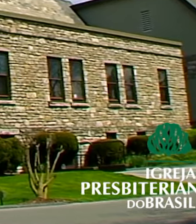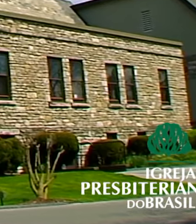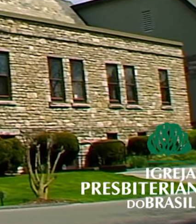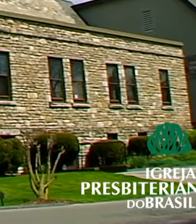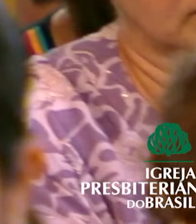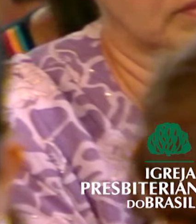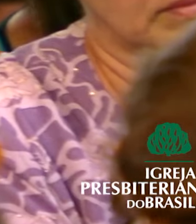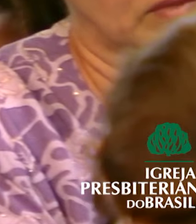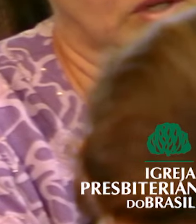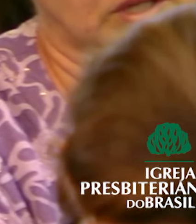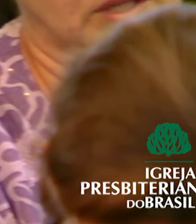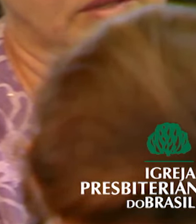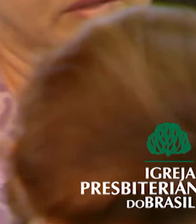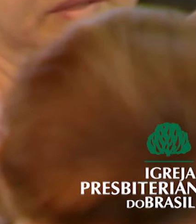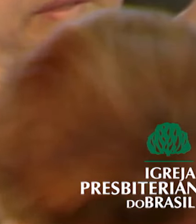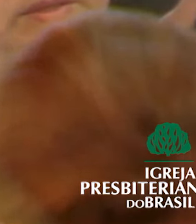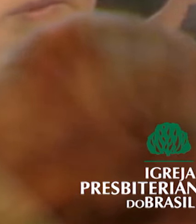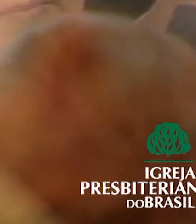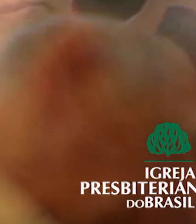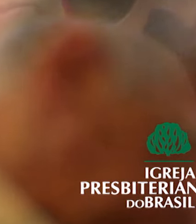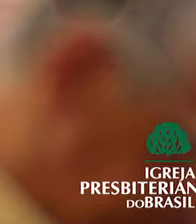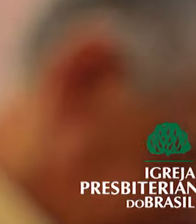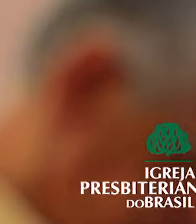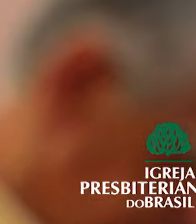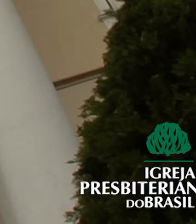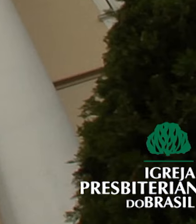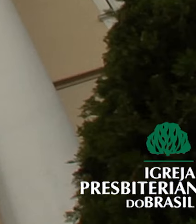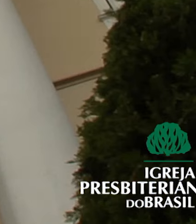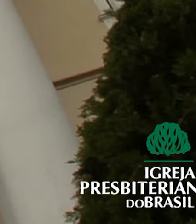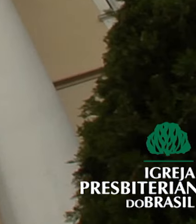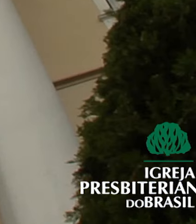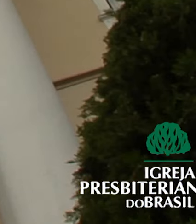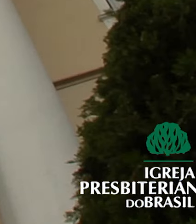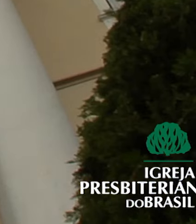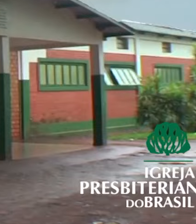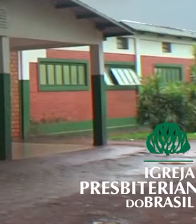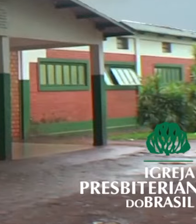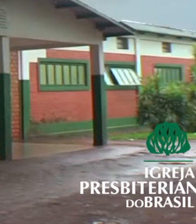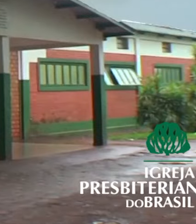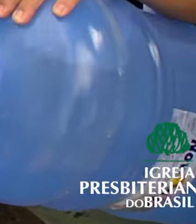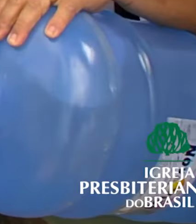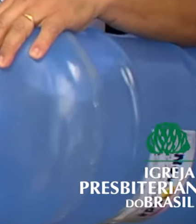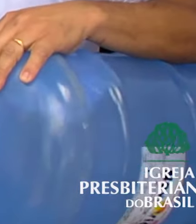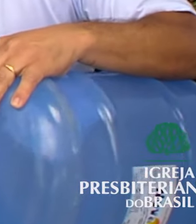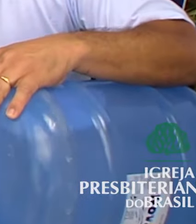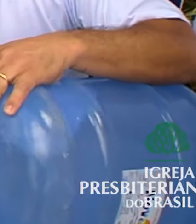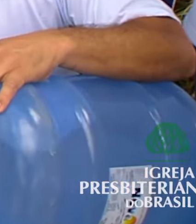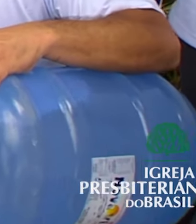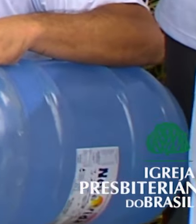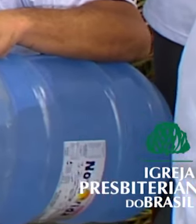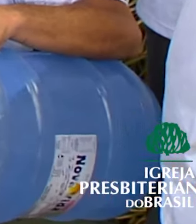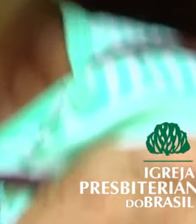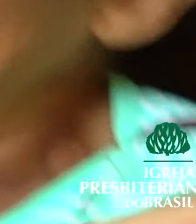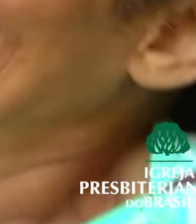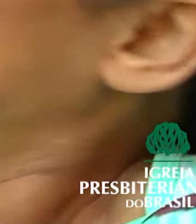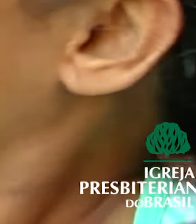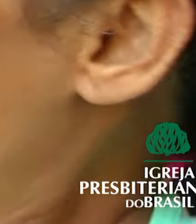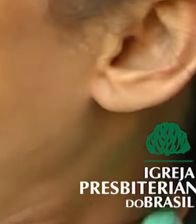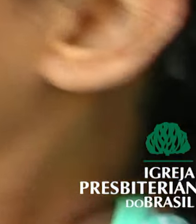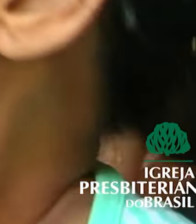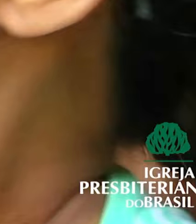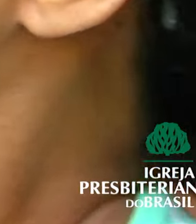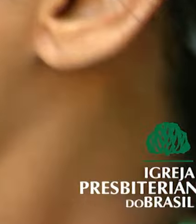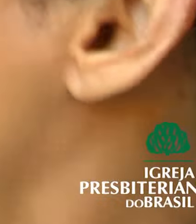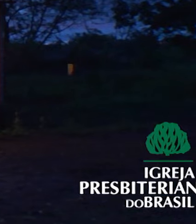Brasil e no mundo. A Igreja Presbiteriana em cada cidade, com suas escolas, hospitais, projetos